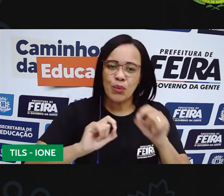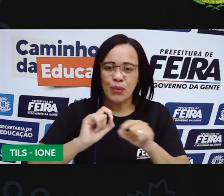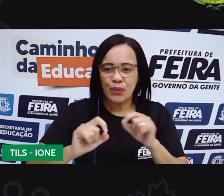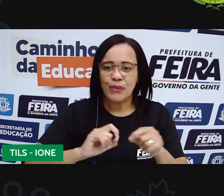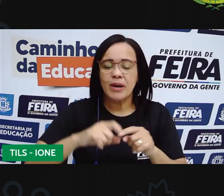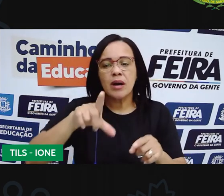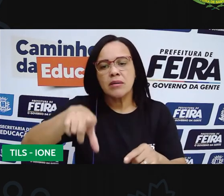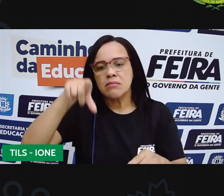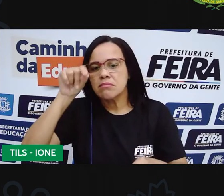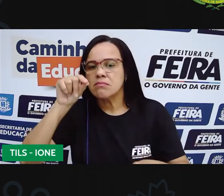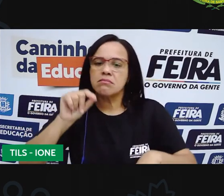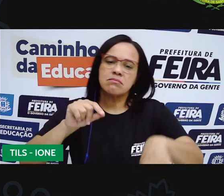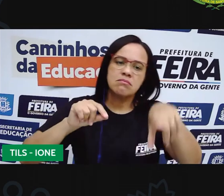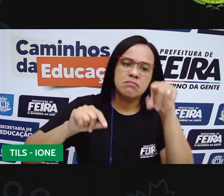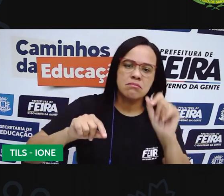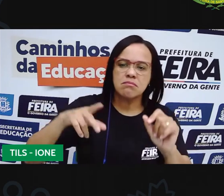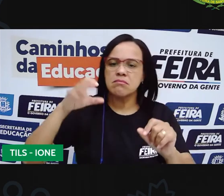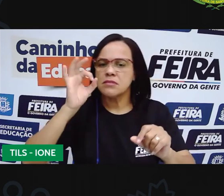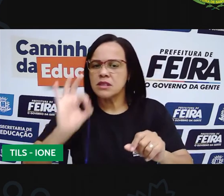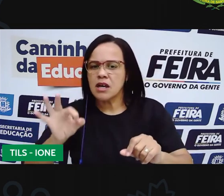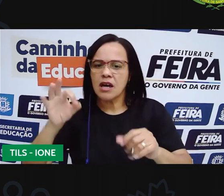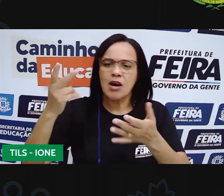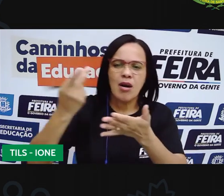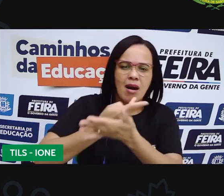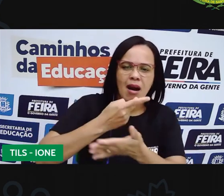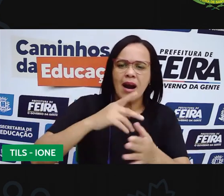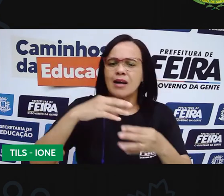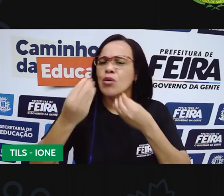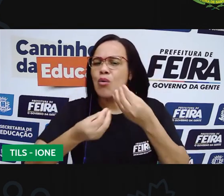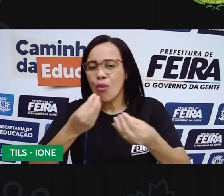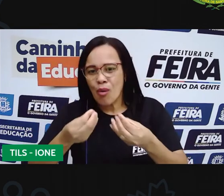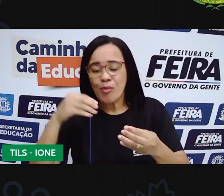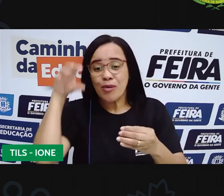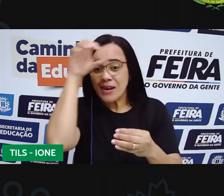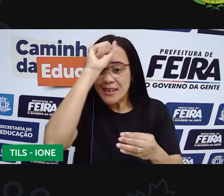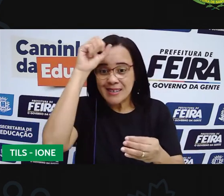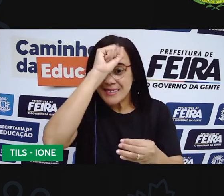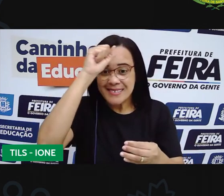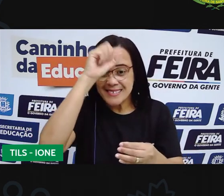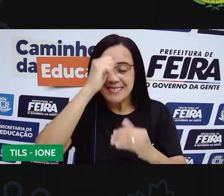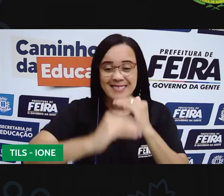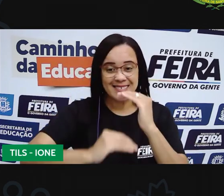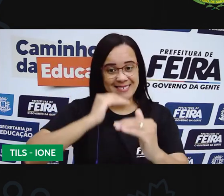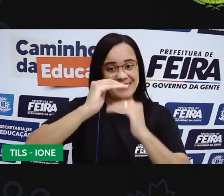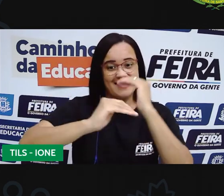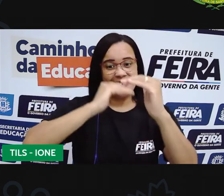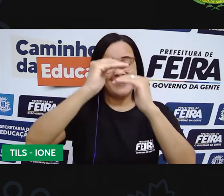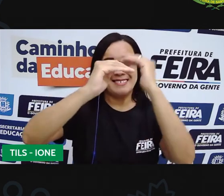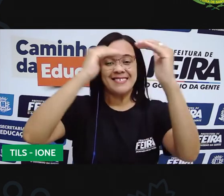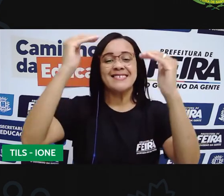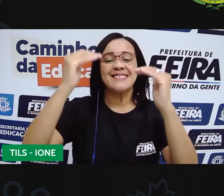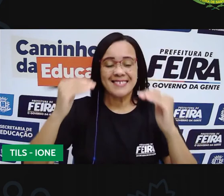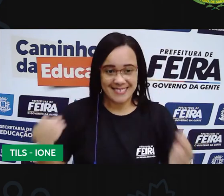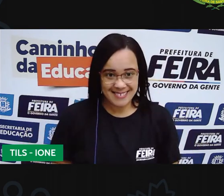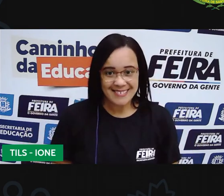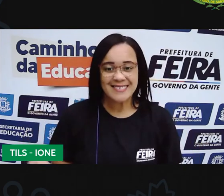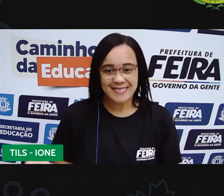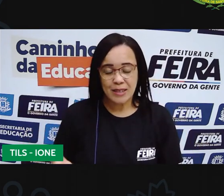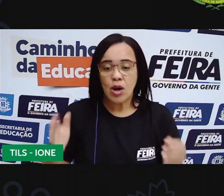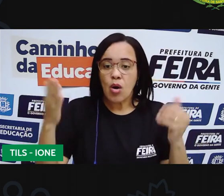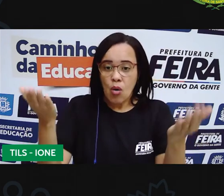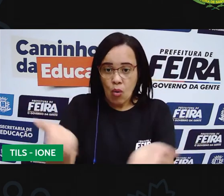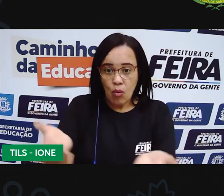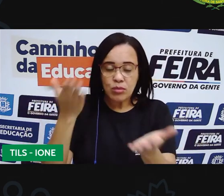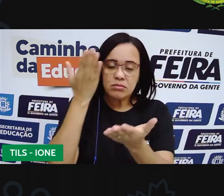escolha e aprendendo. Tá bom, criançada? Então, na aula de